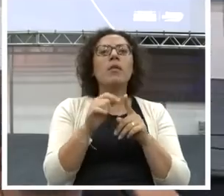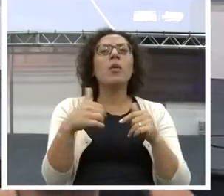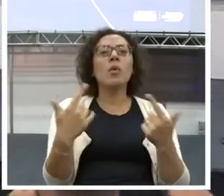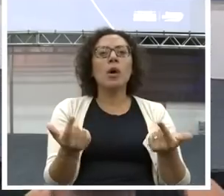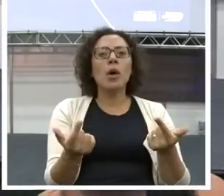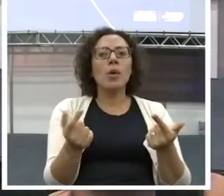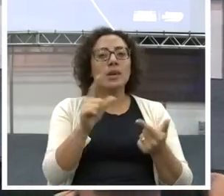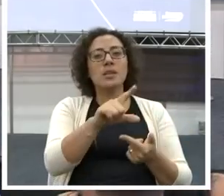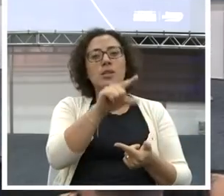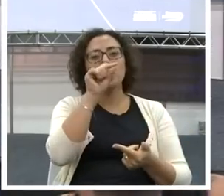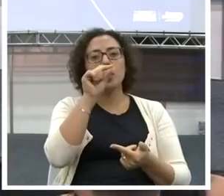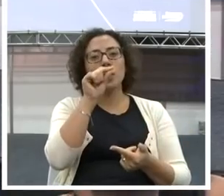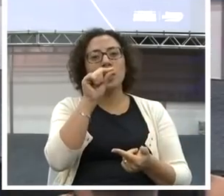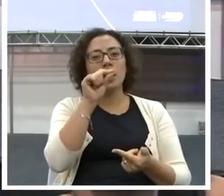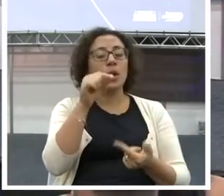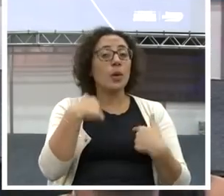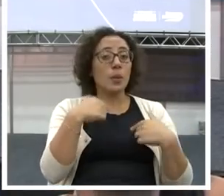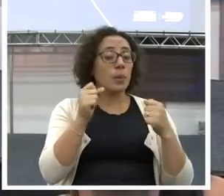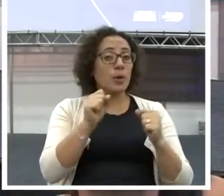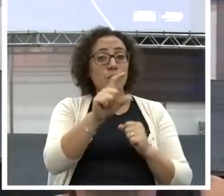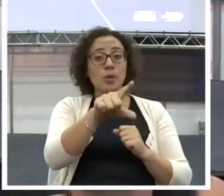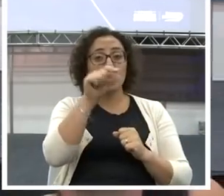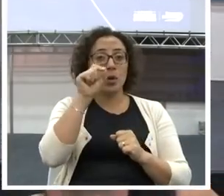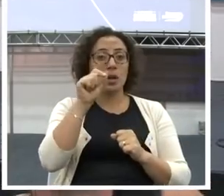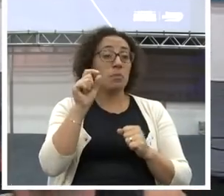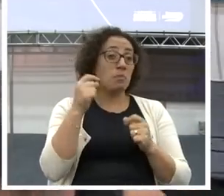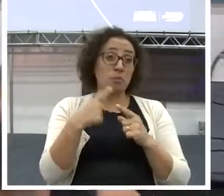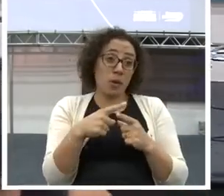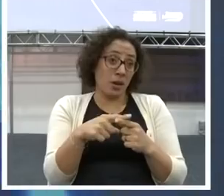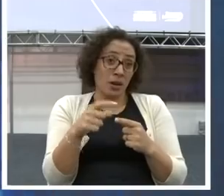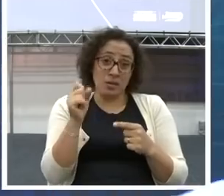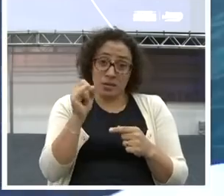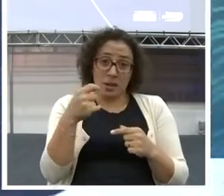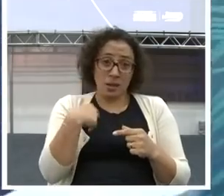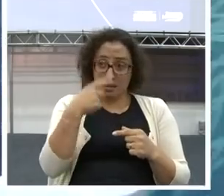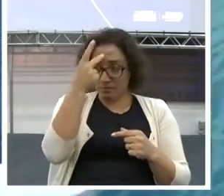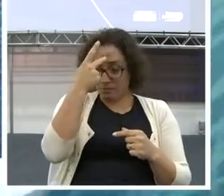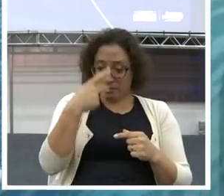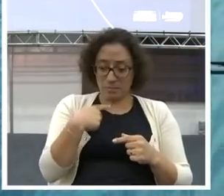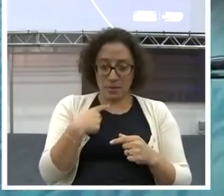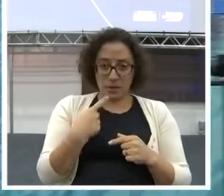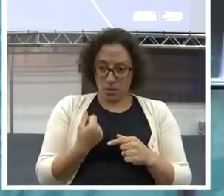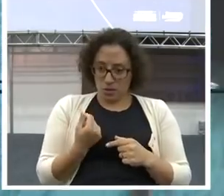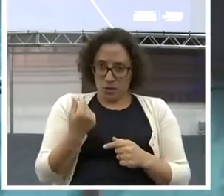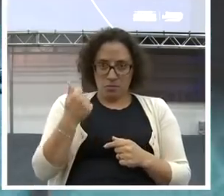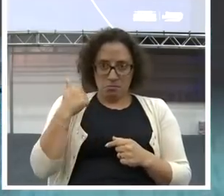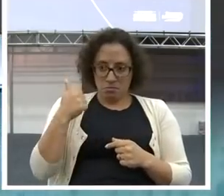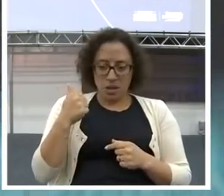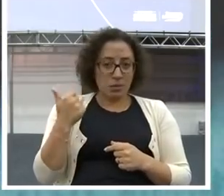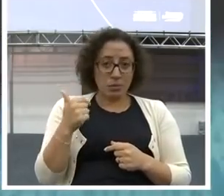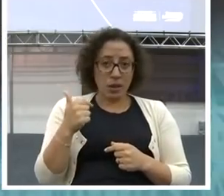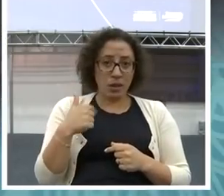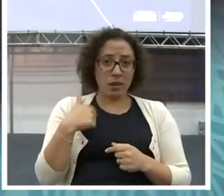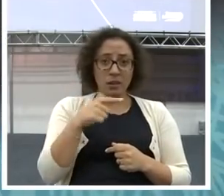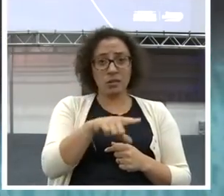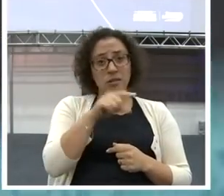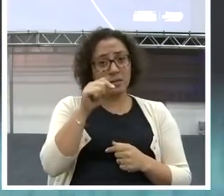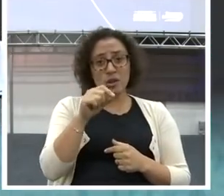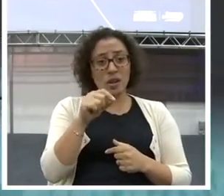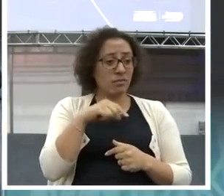de escolher as coisas. Quando você não é, você não escolhe nada. Sabia disso? É terrível. Quem escolheu a tua casa?